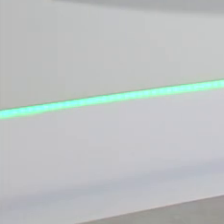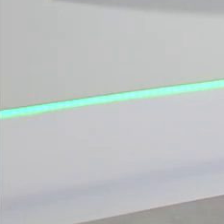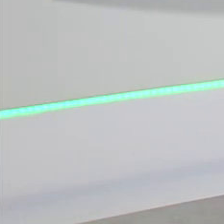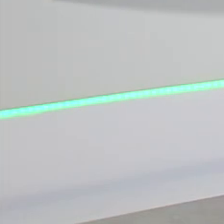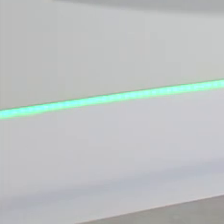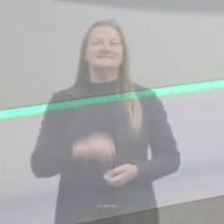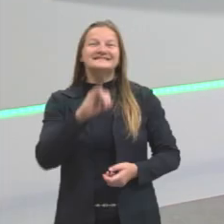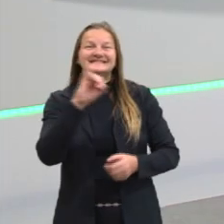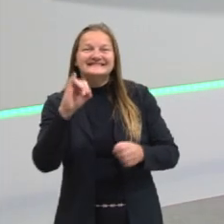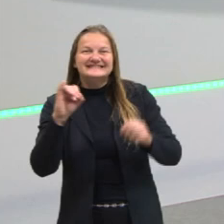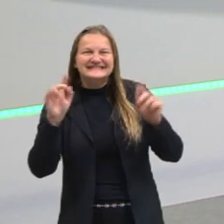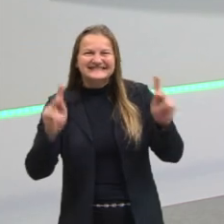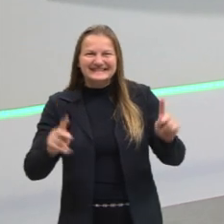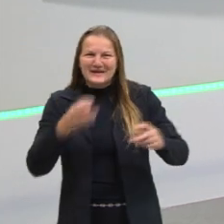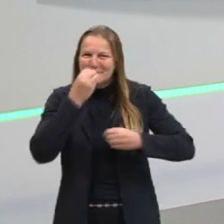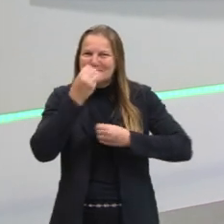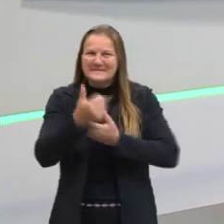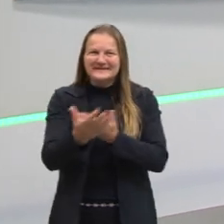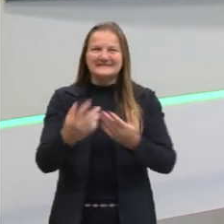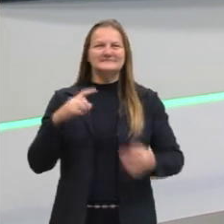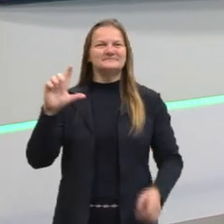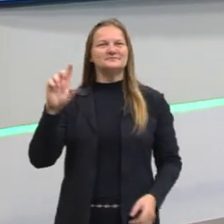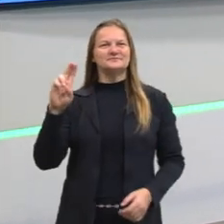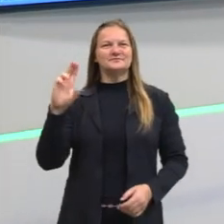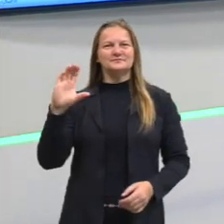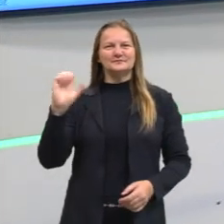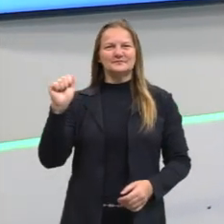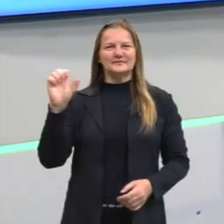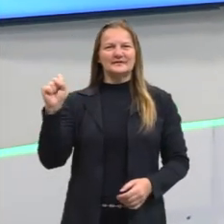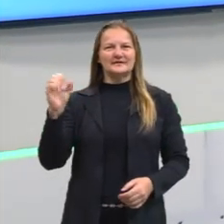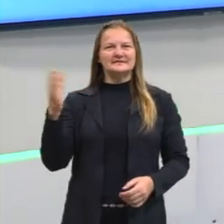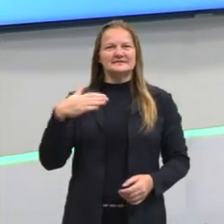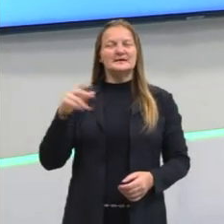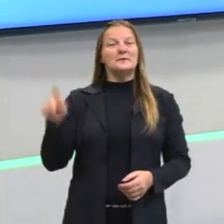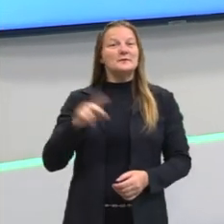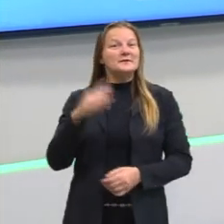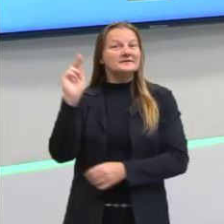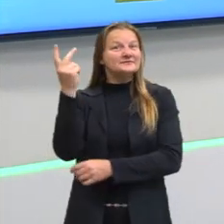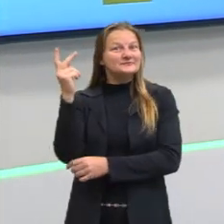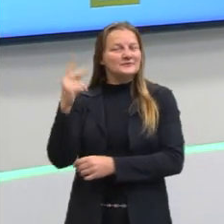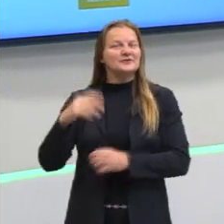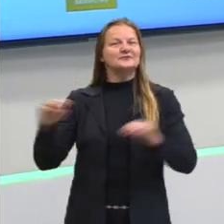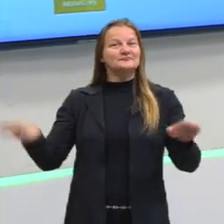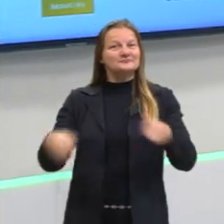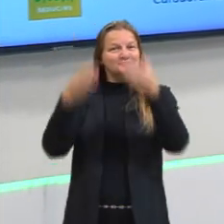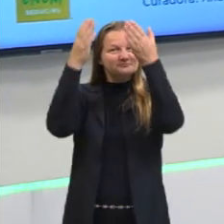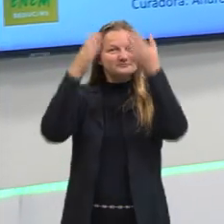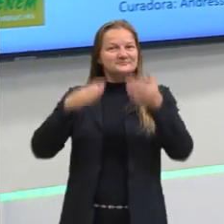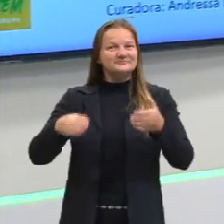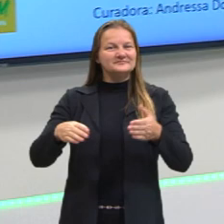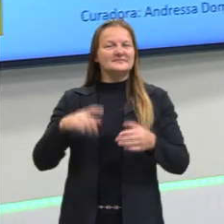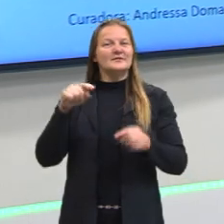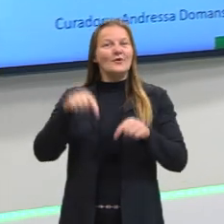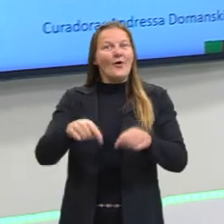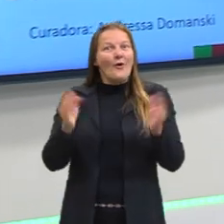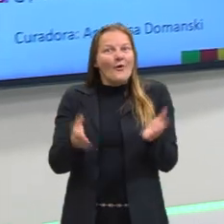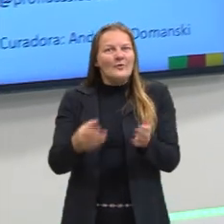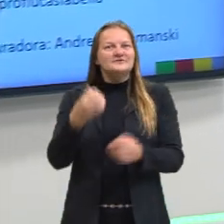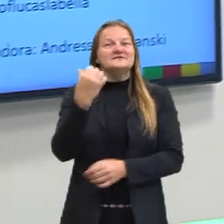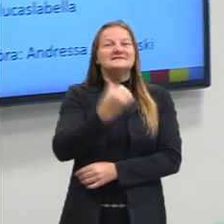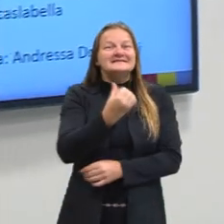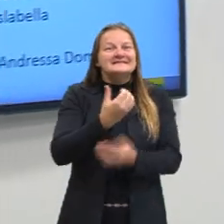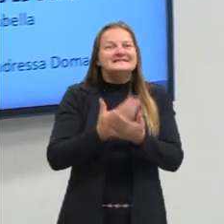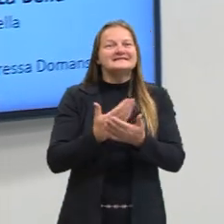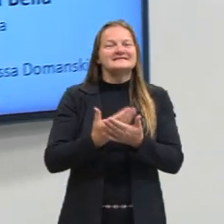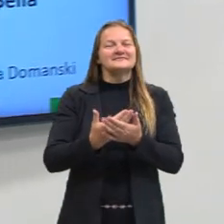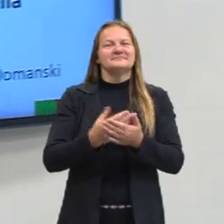E aí, pessoal, tudo bem? Eu sou o Lucas Labella, sou professor de História do Pré-ENEM da SEDUC e hoje, na nossa sexta aula,